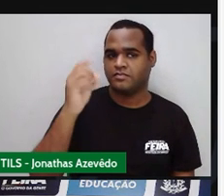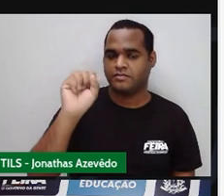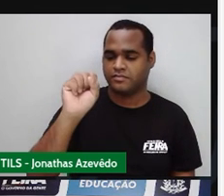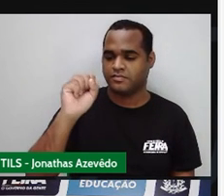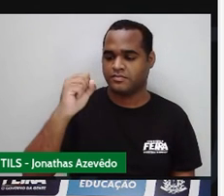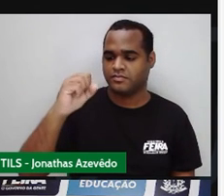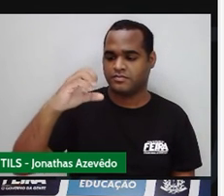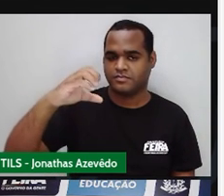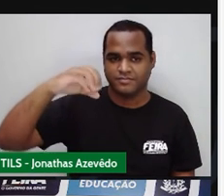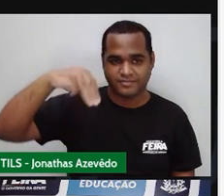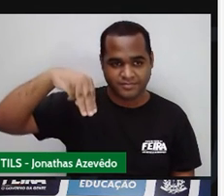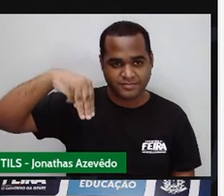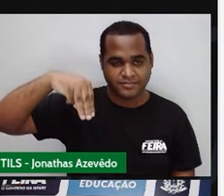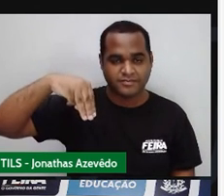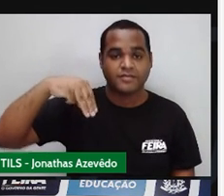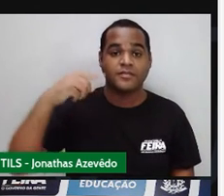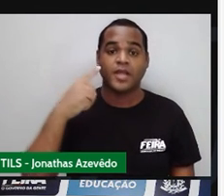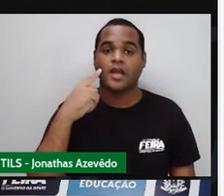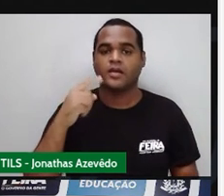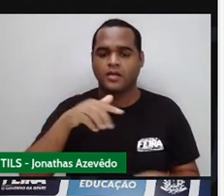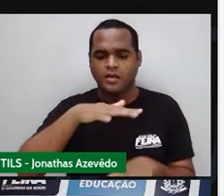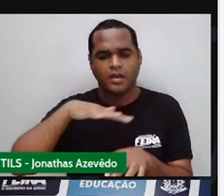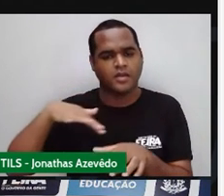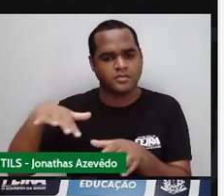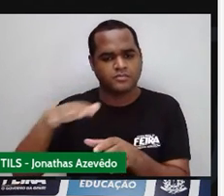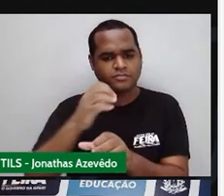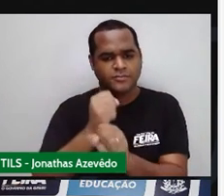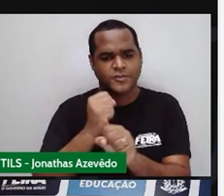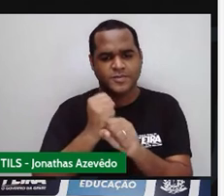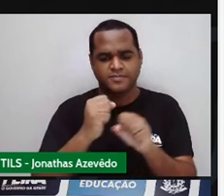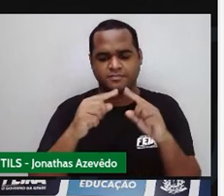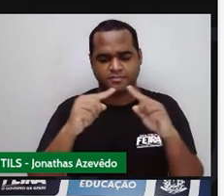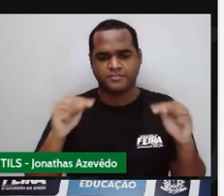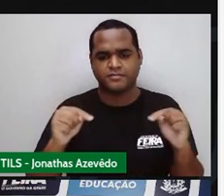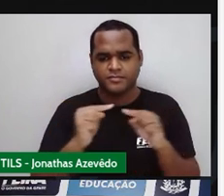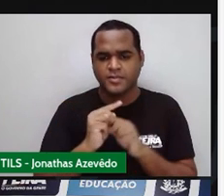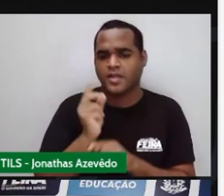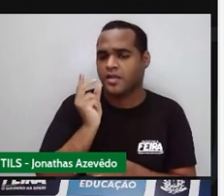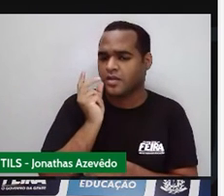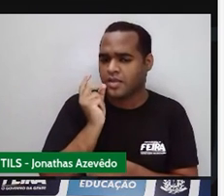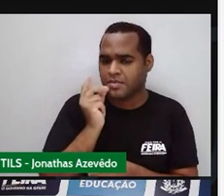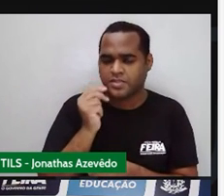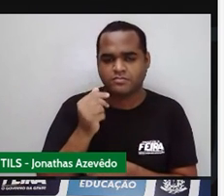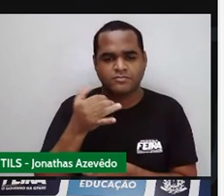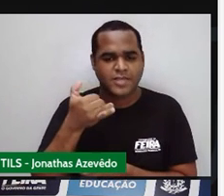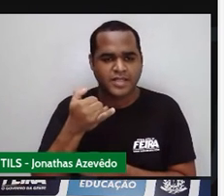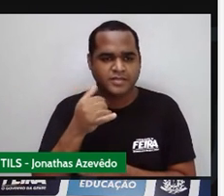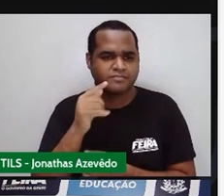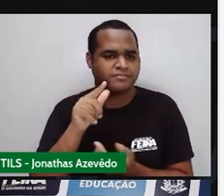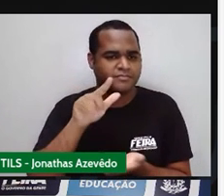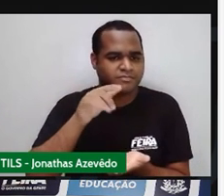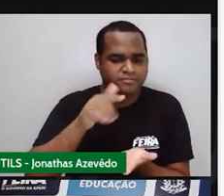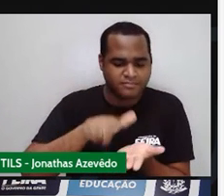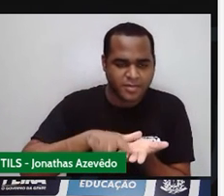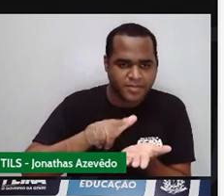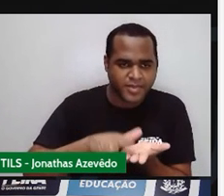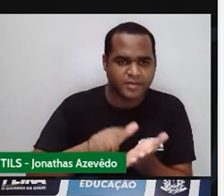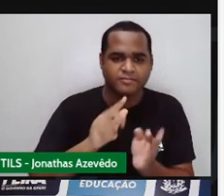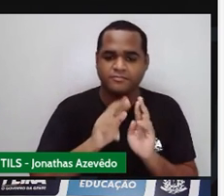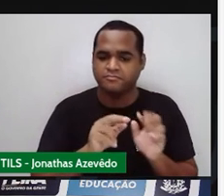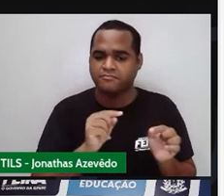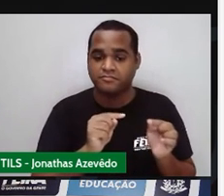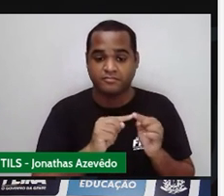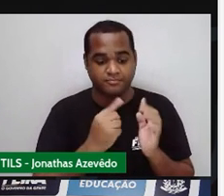Determine o valor da área desse trapézio. Então, por favor, pegue um lapisinho, uma caneta, um papel, pode ter também uma